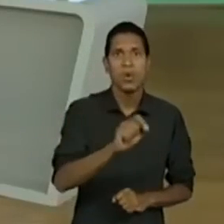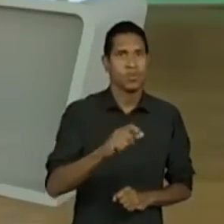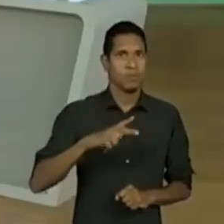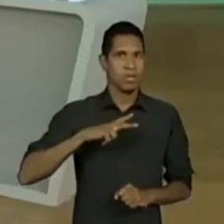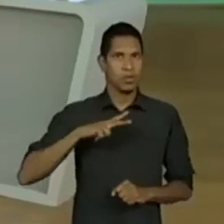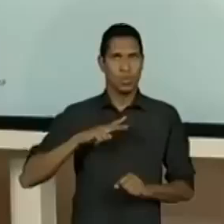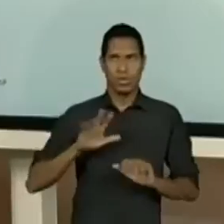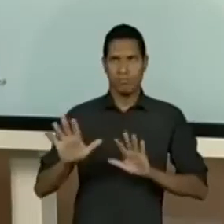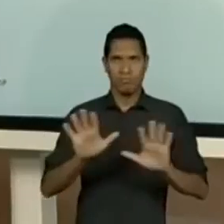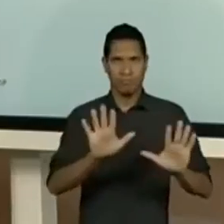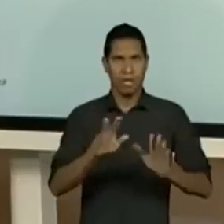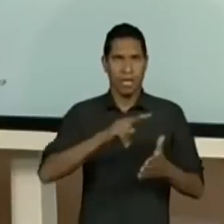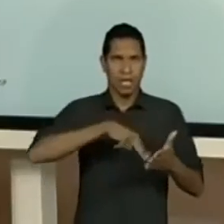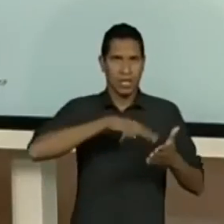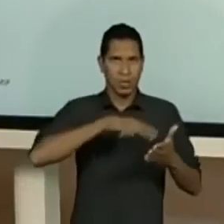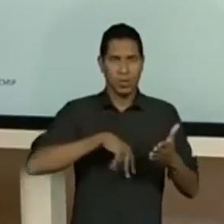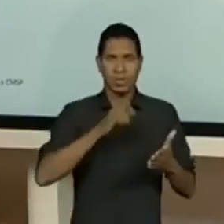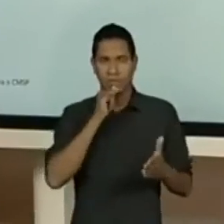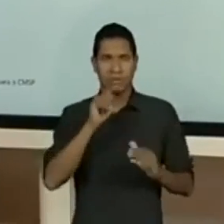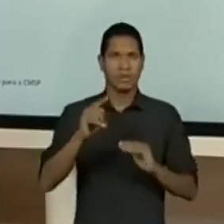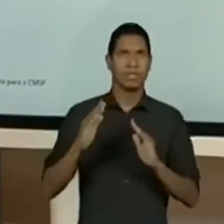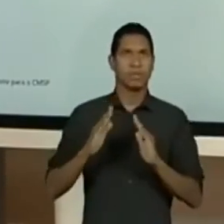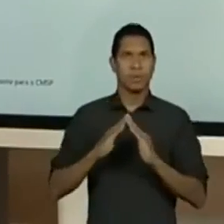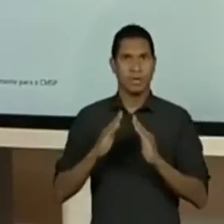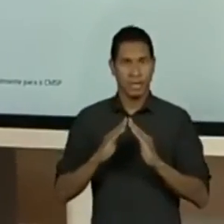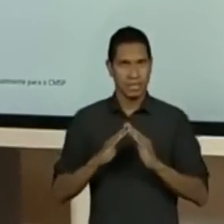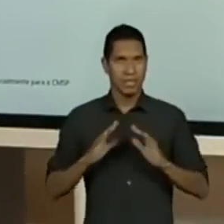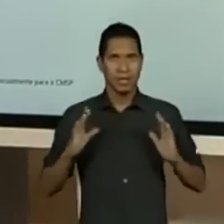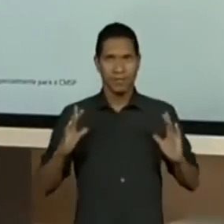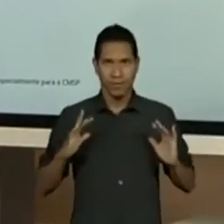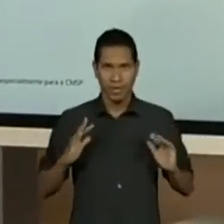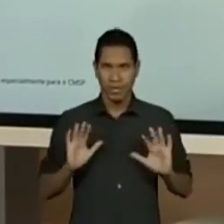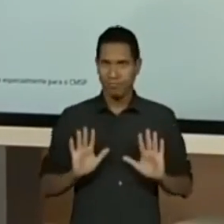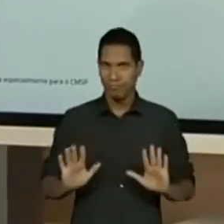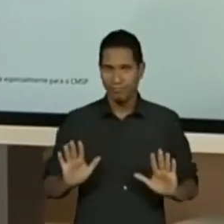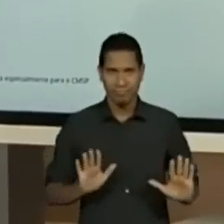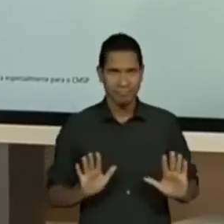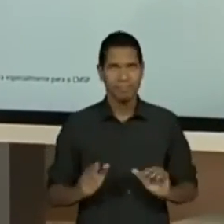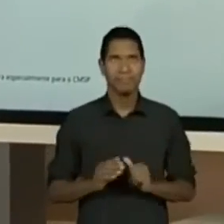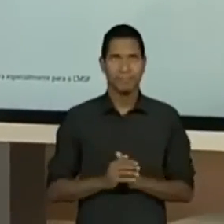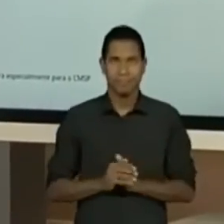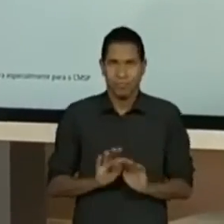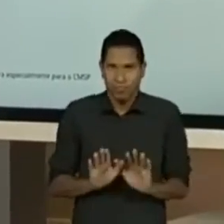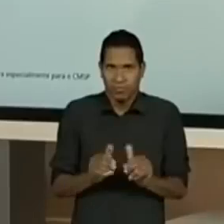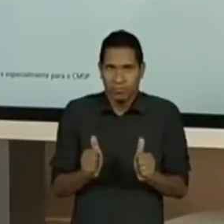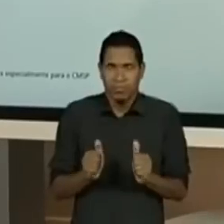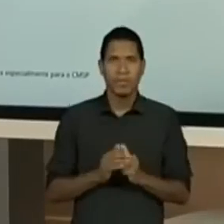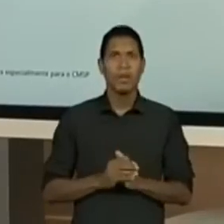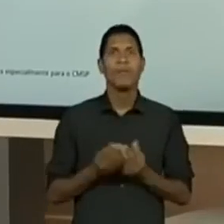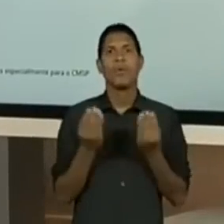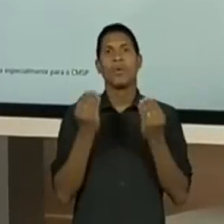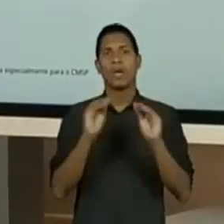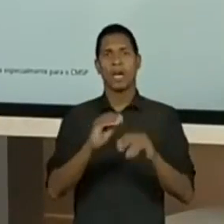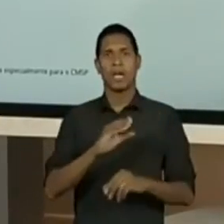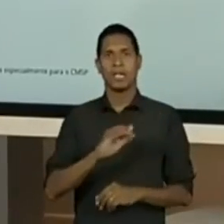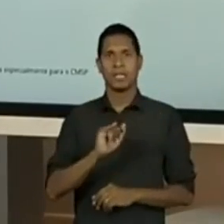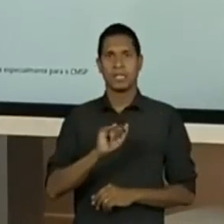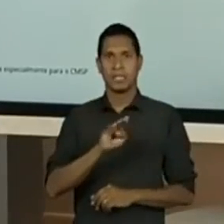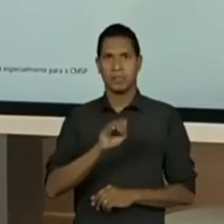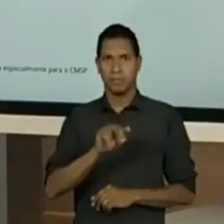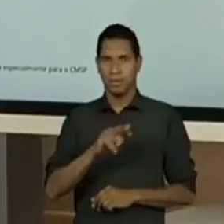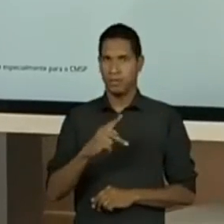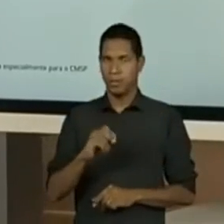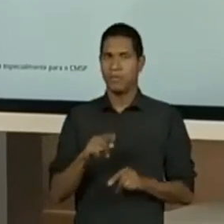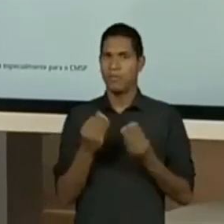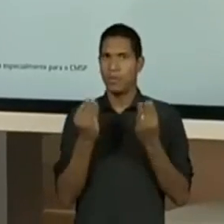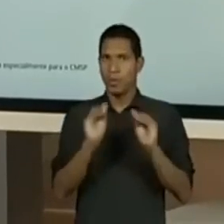Então, se prepara. Você está lá na sua casa, se prepara, fica à vontade. Eu vou colocar o primeiro cyberpoema para vocês. Na verdade,